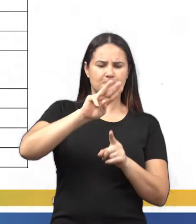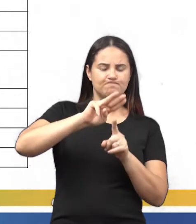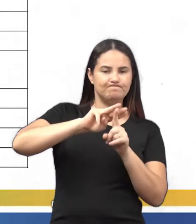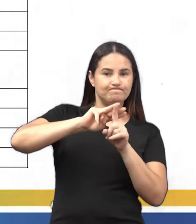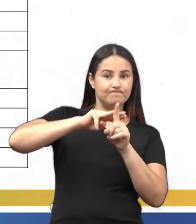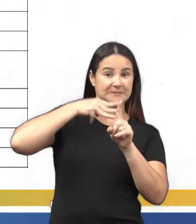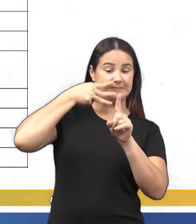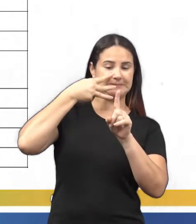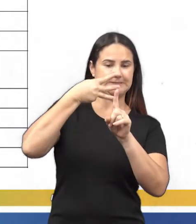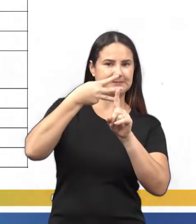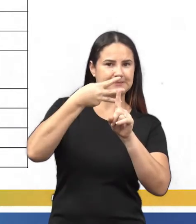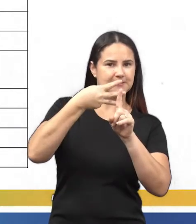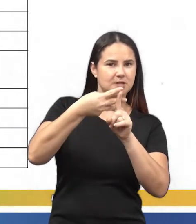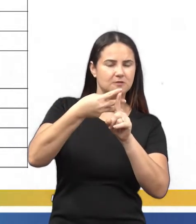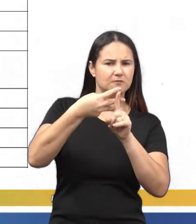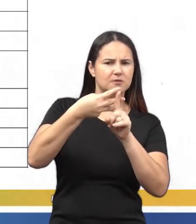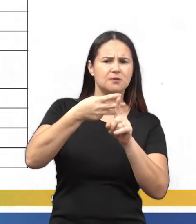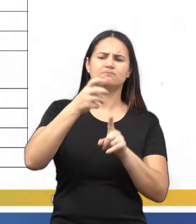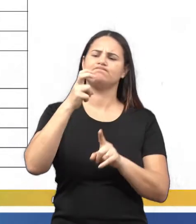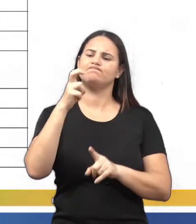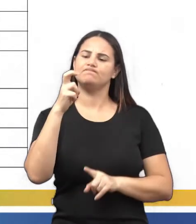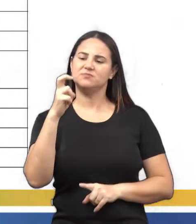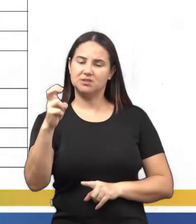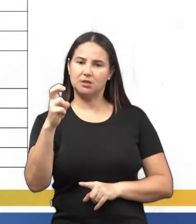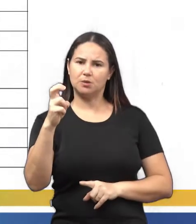O triplo é três vezes o quê? O cinco.